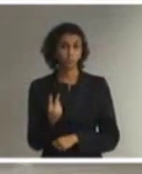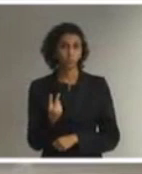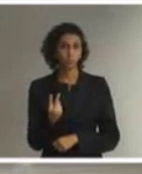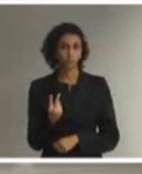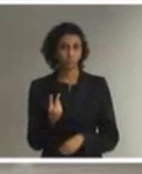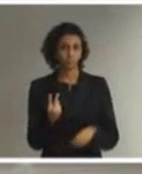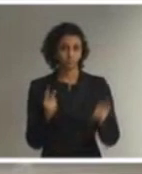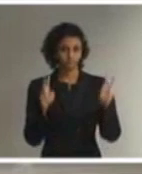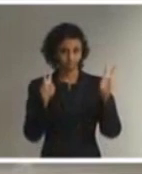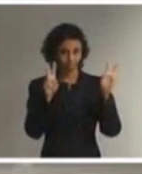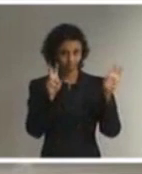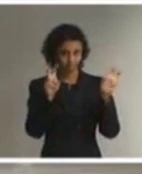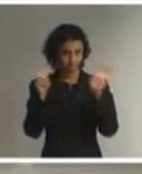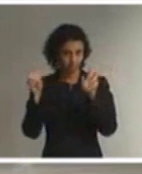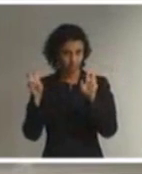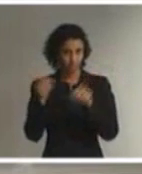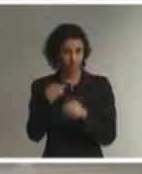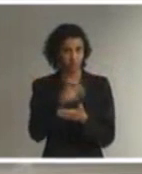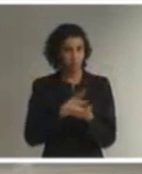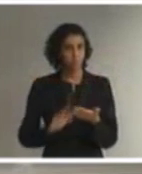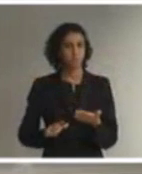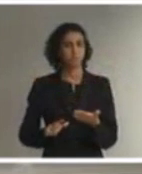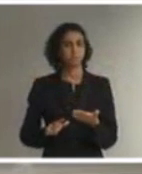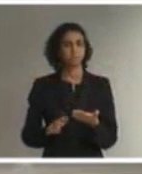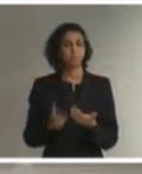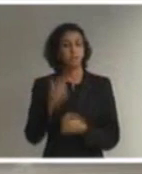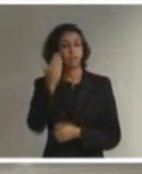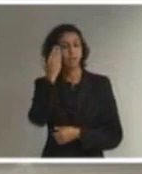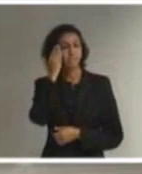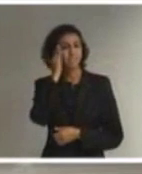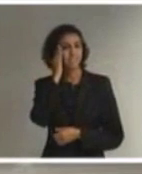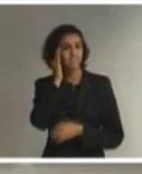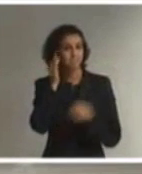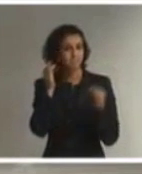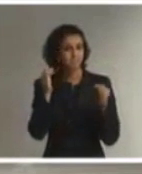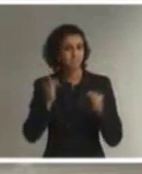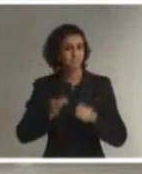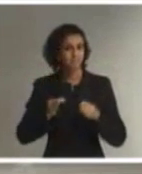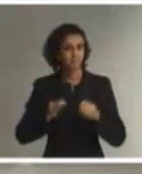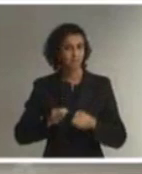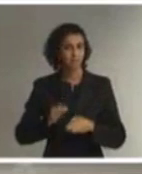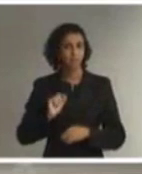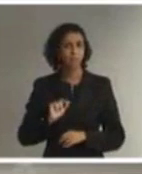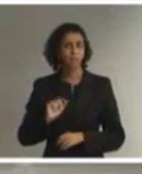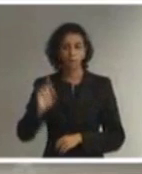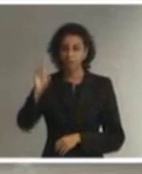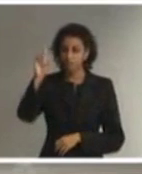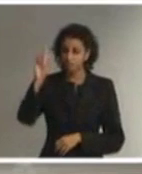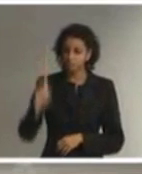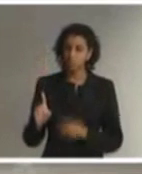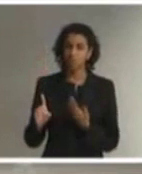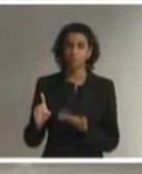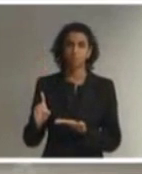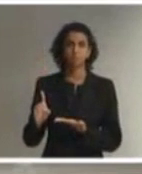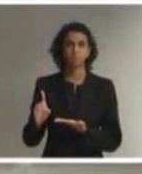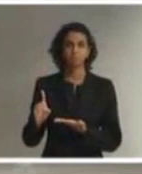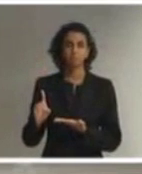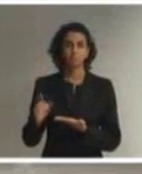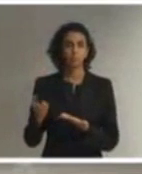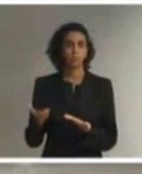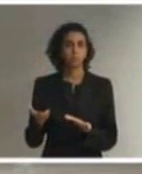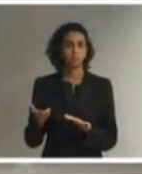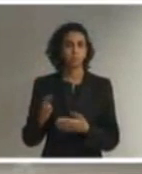fundamentais da Convenção para bem compreendermos esse direito de fazer uma